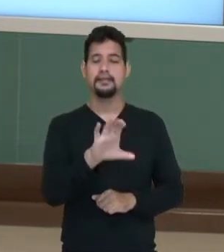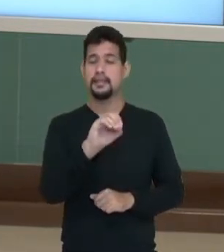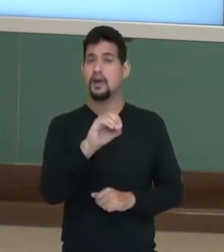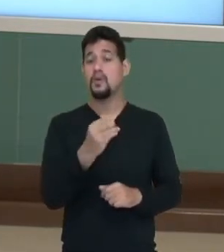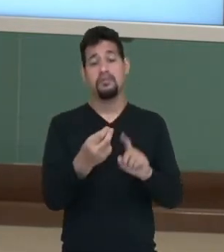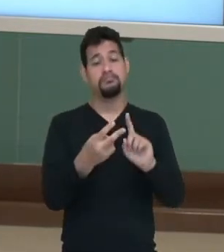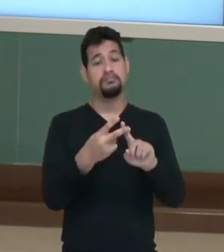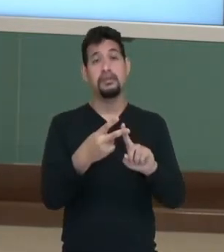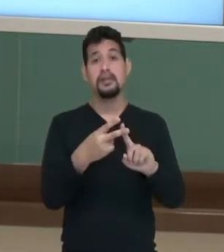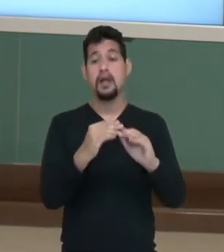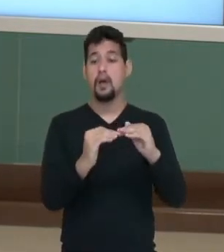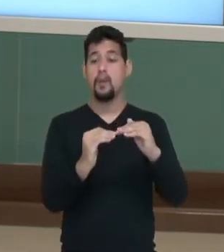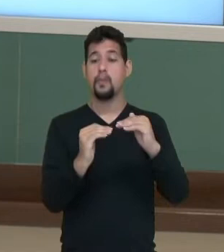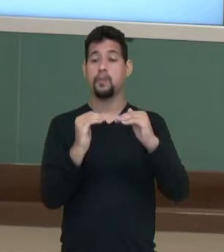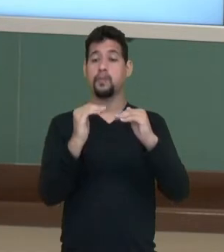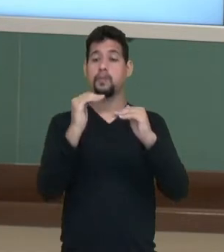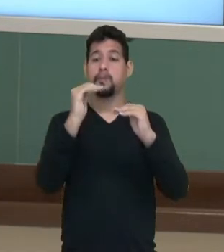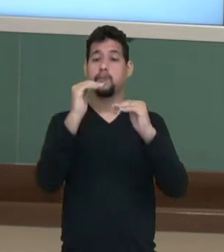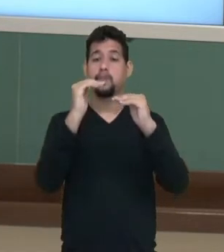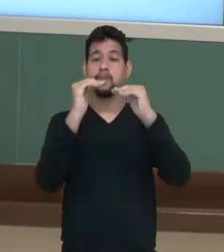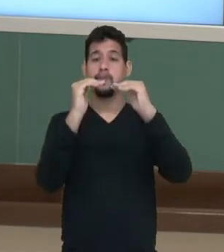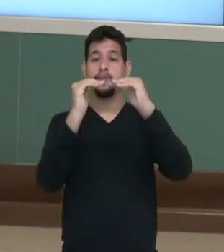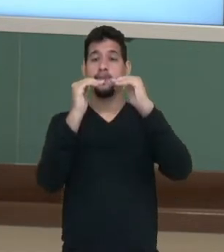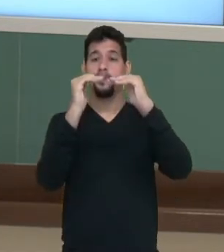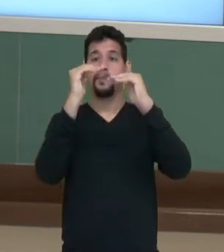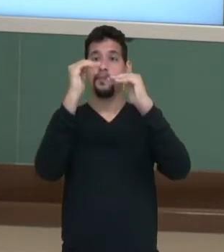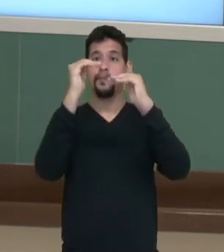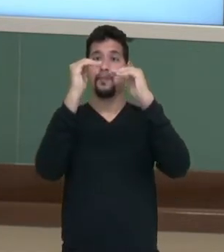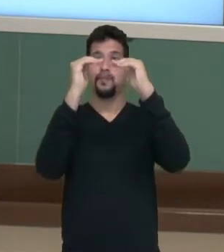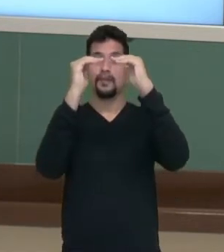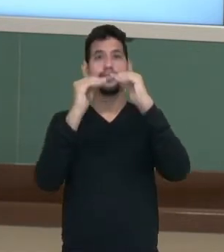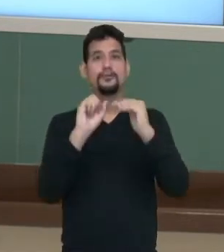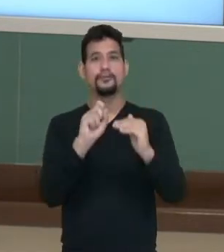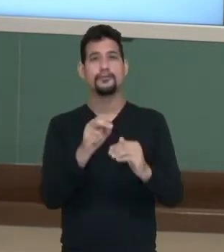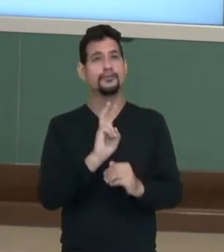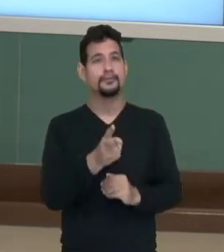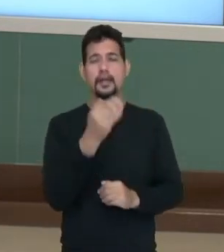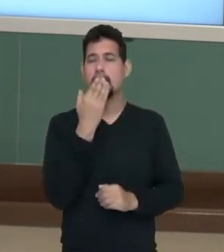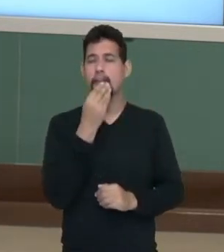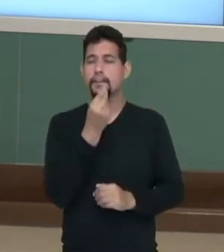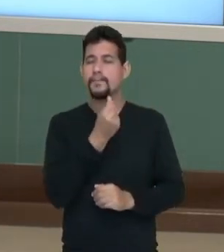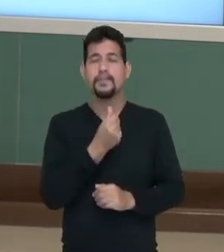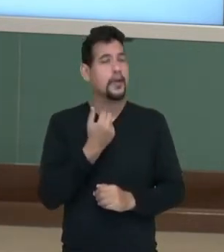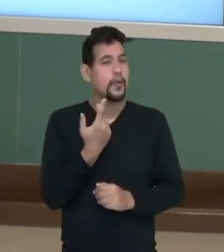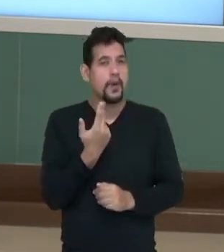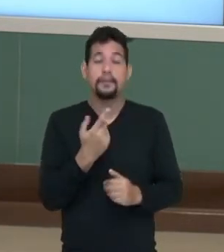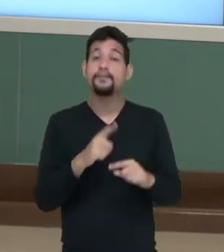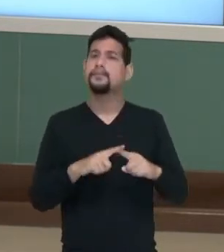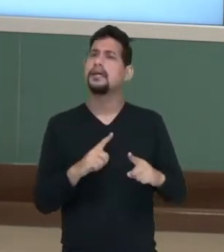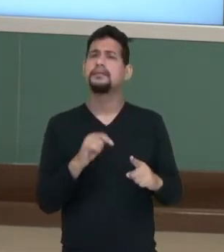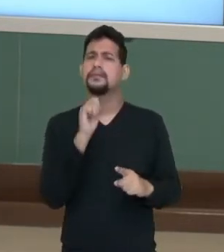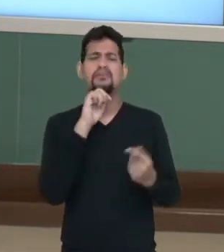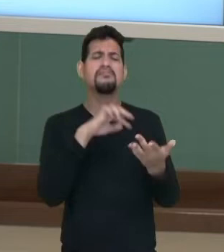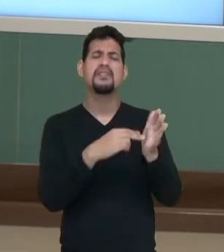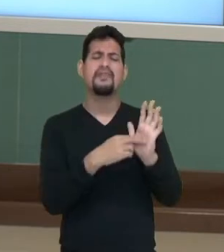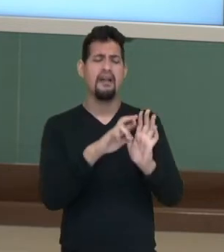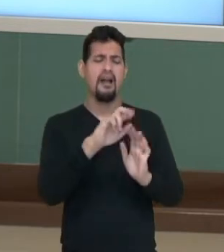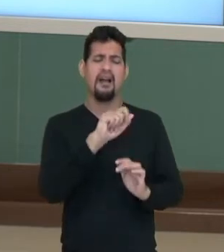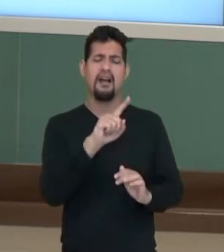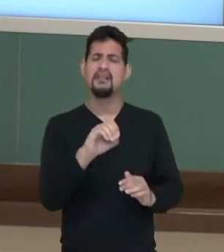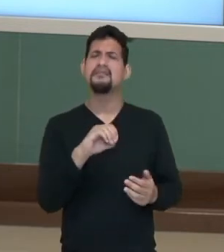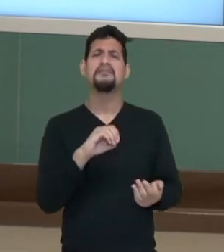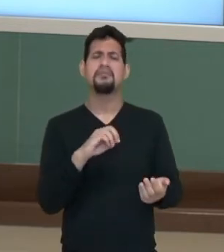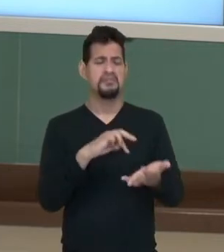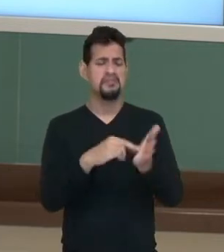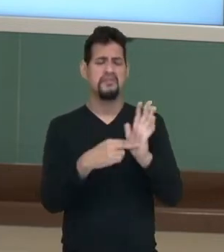chama aumentar proporcionalmente, para que o suco se mantenha com o mesmo sabor. Mas então, o que é razão? O